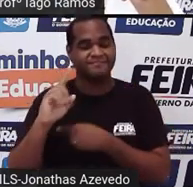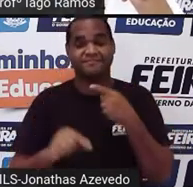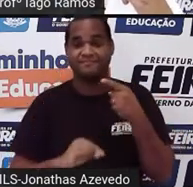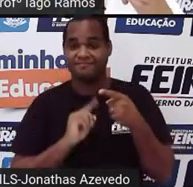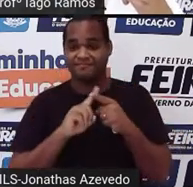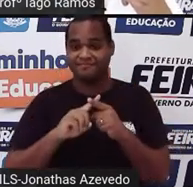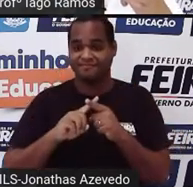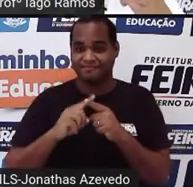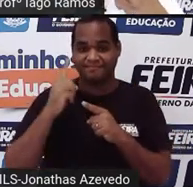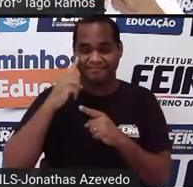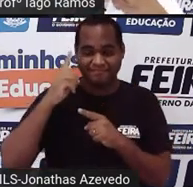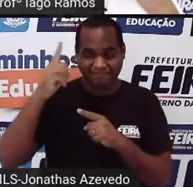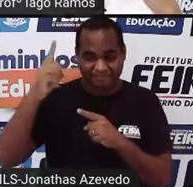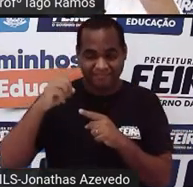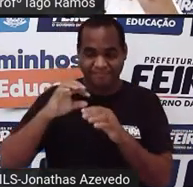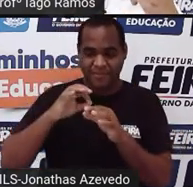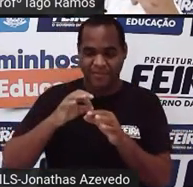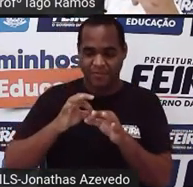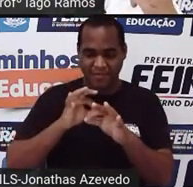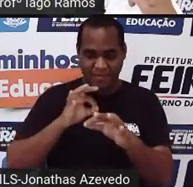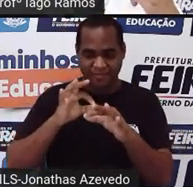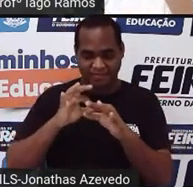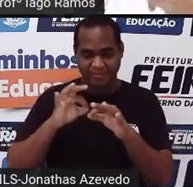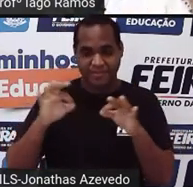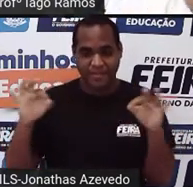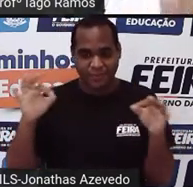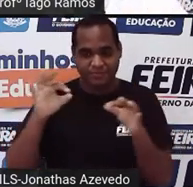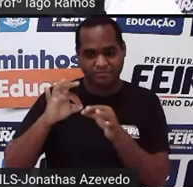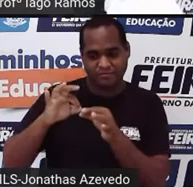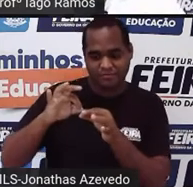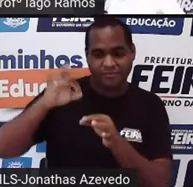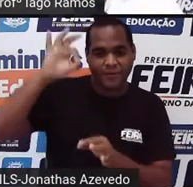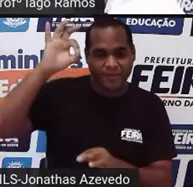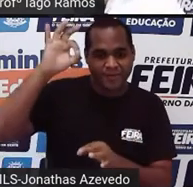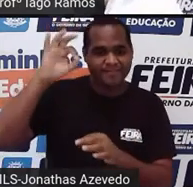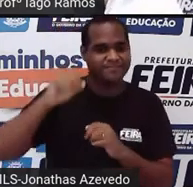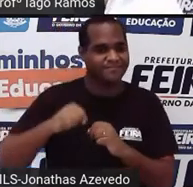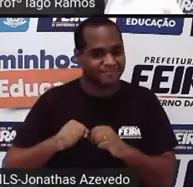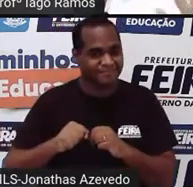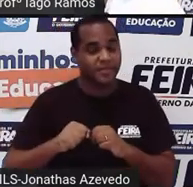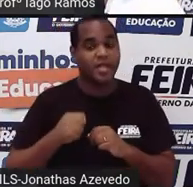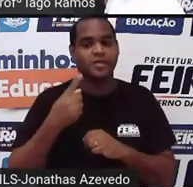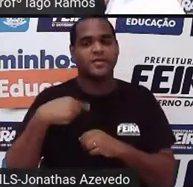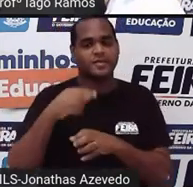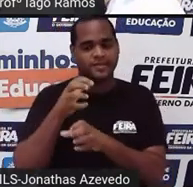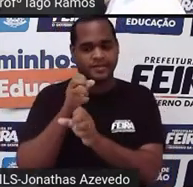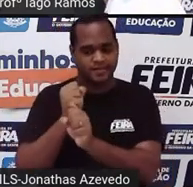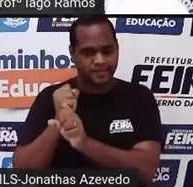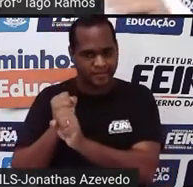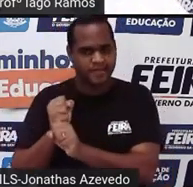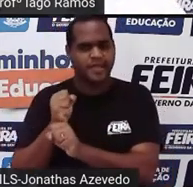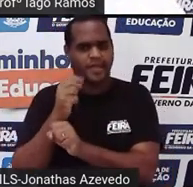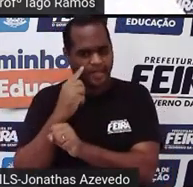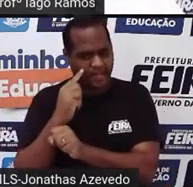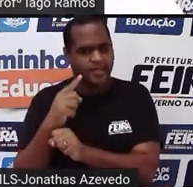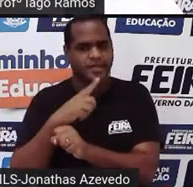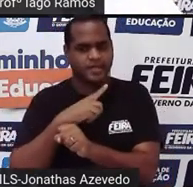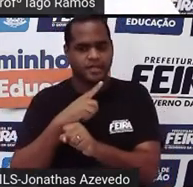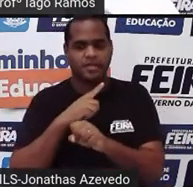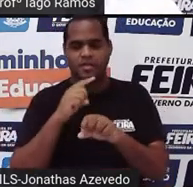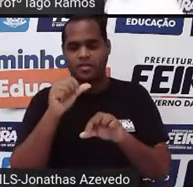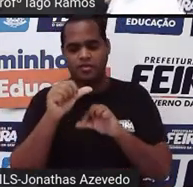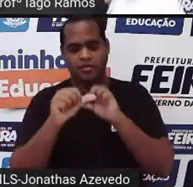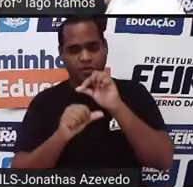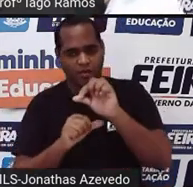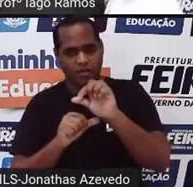Comprimento, largura e altura. Então, se a gente vai fazer o cálculo de volume para o cubo